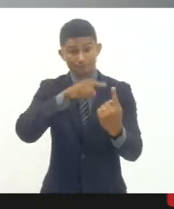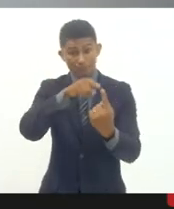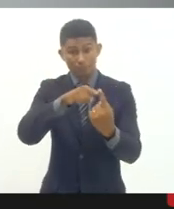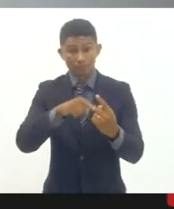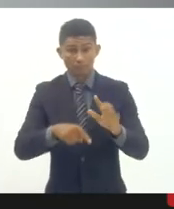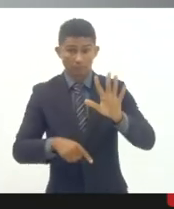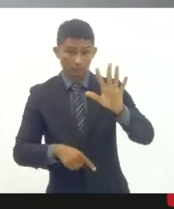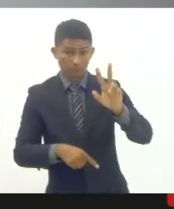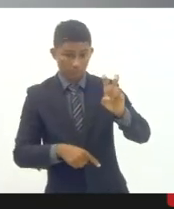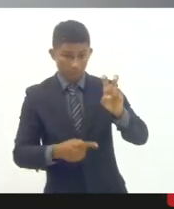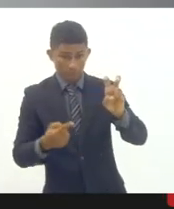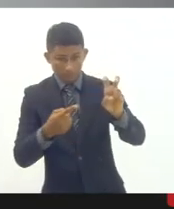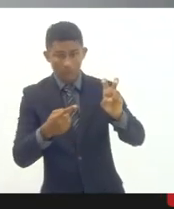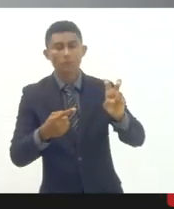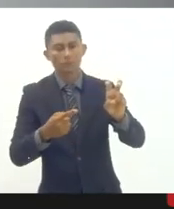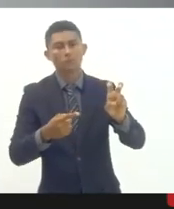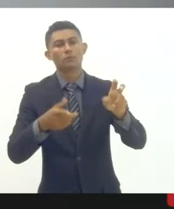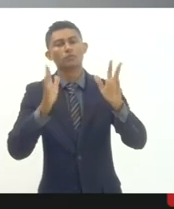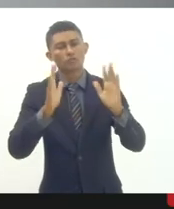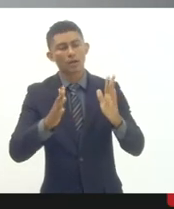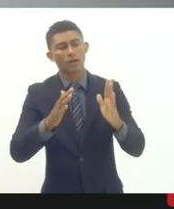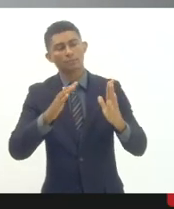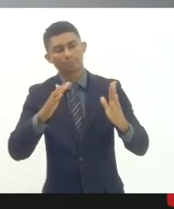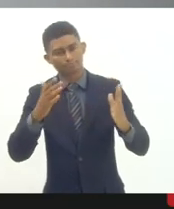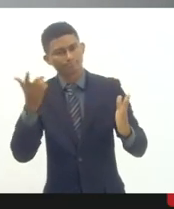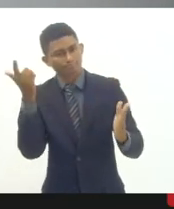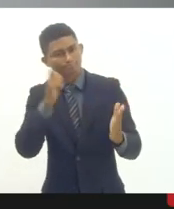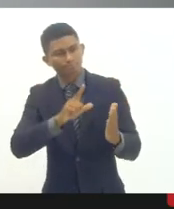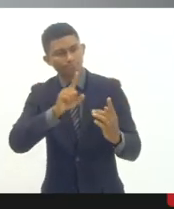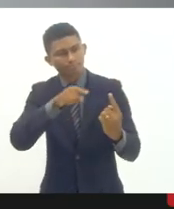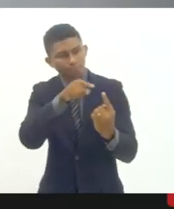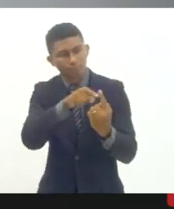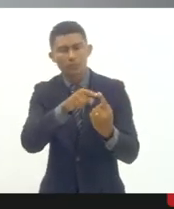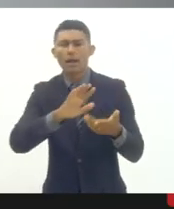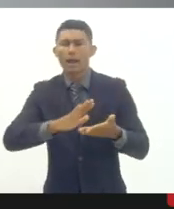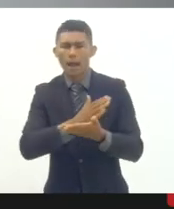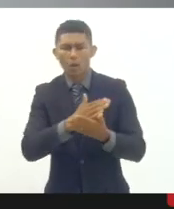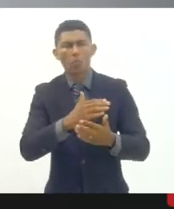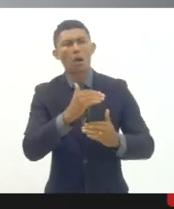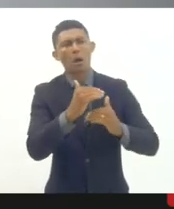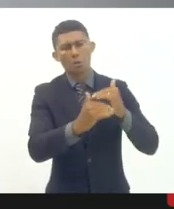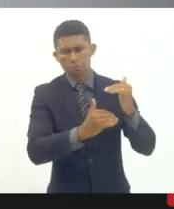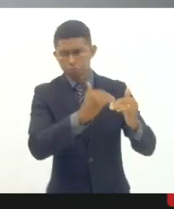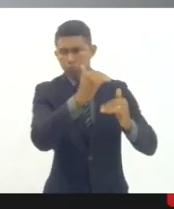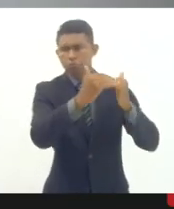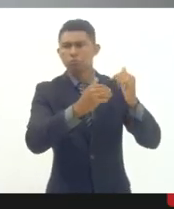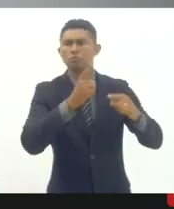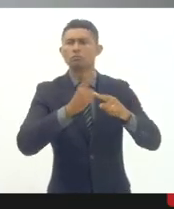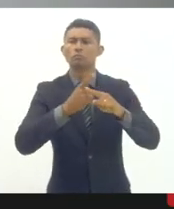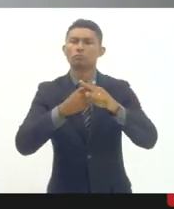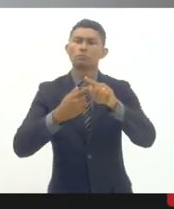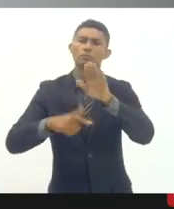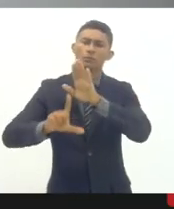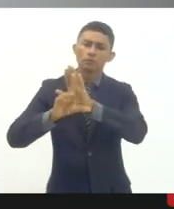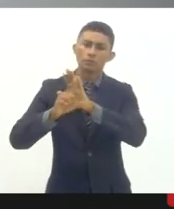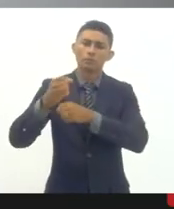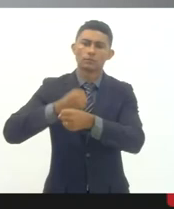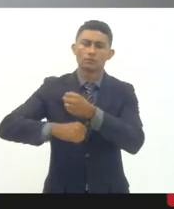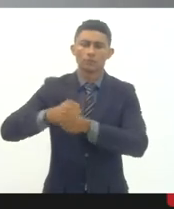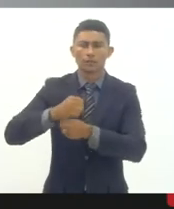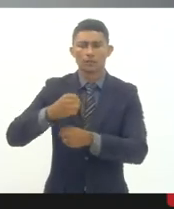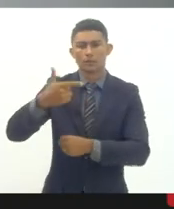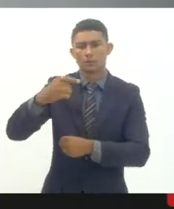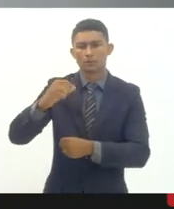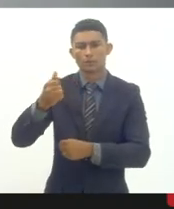cumpridas a gente tem algumas que já estavam muito avançadas no momento da aprovação da lei em 2014 que são